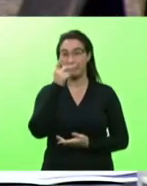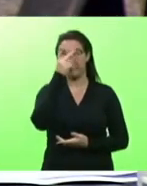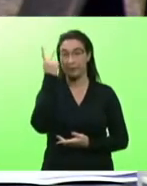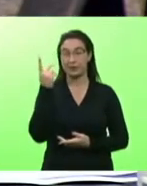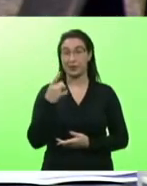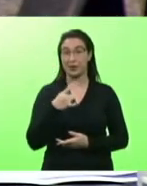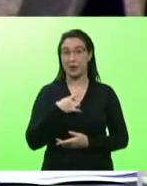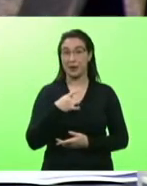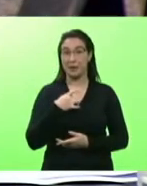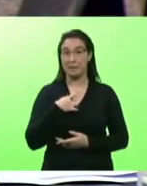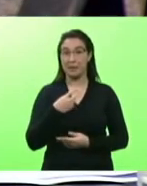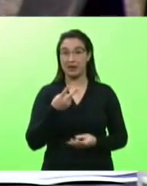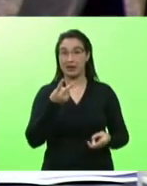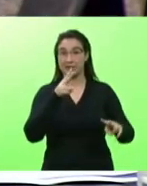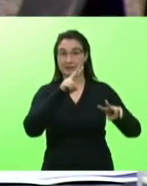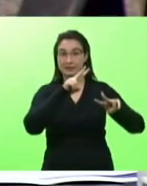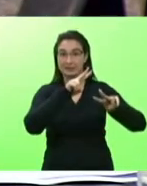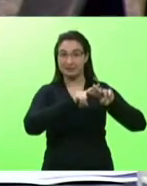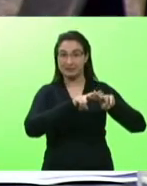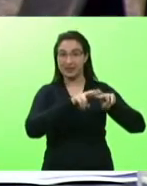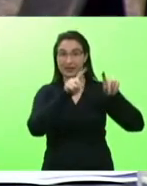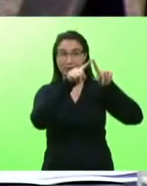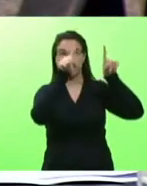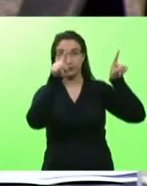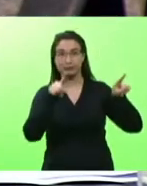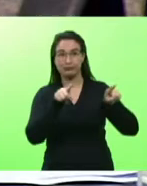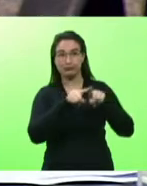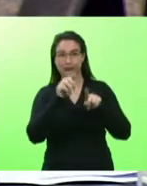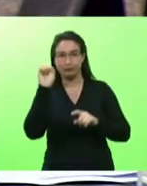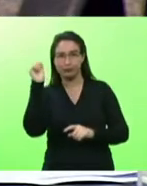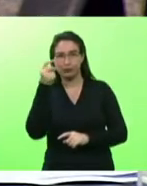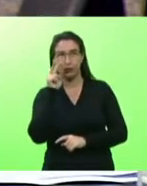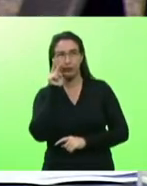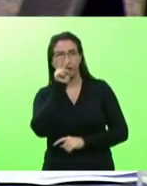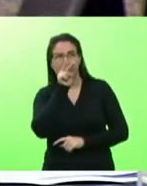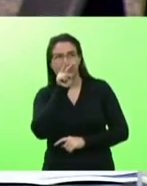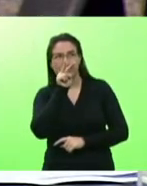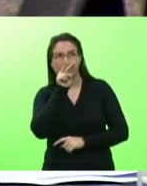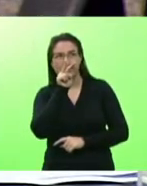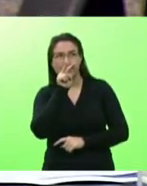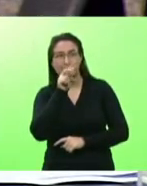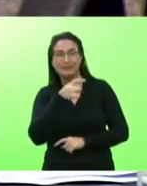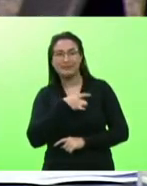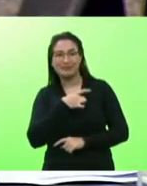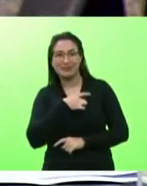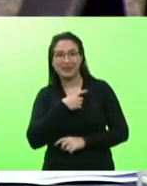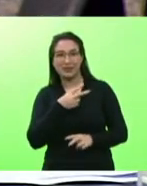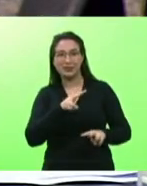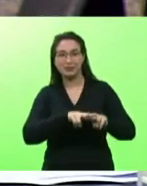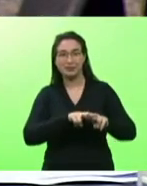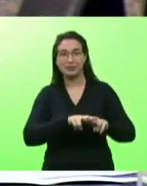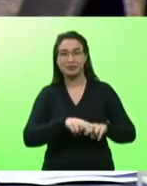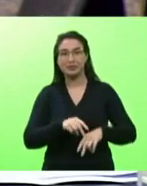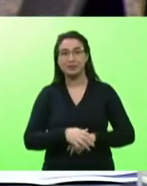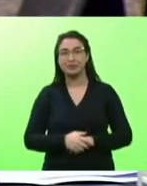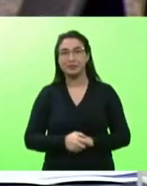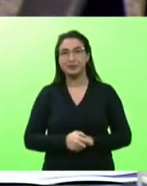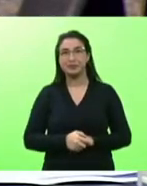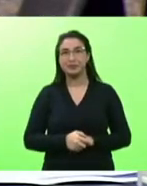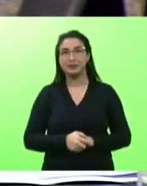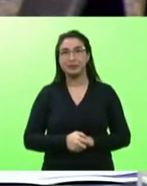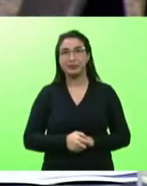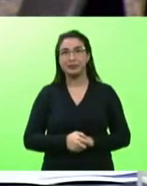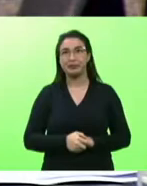anilhado. Anilhado é aquela anilha que põe no pezinho das aves canoras, que manda um sinal